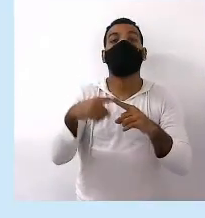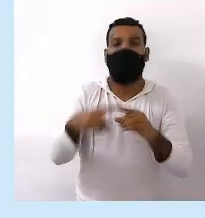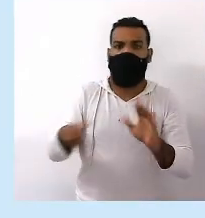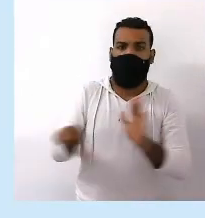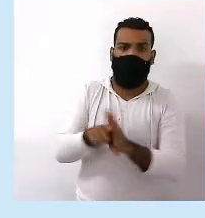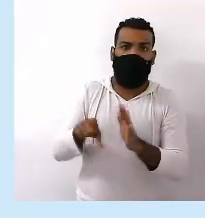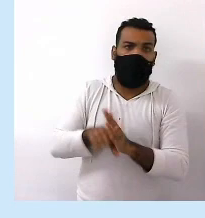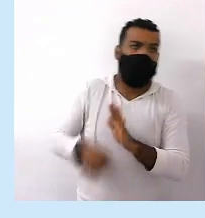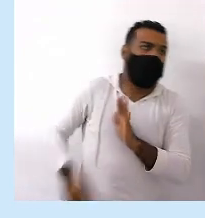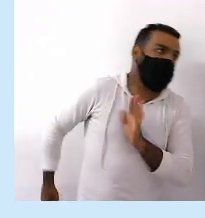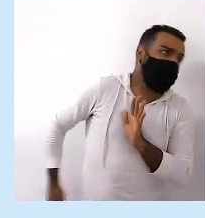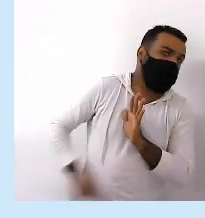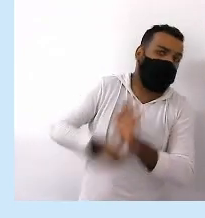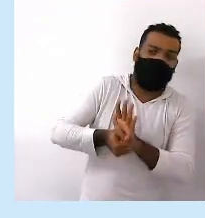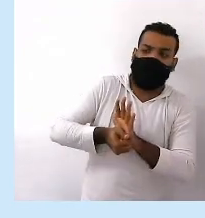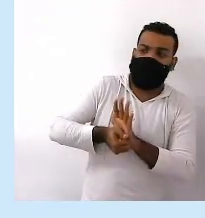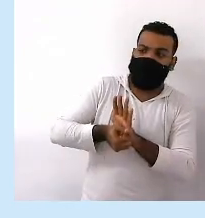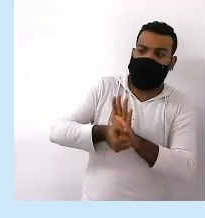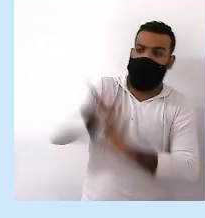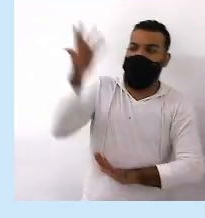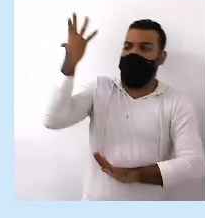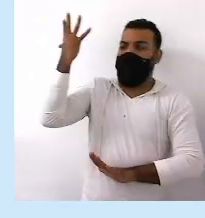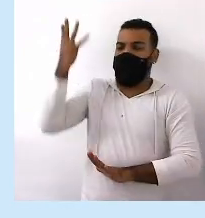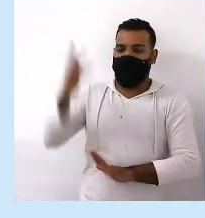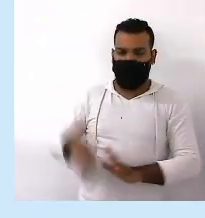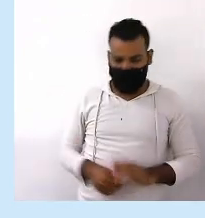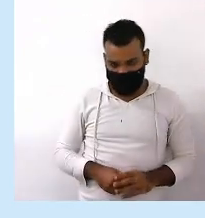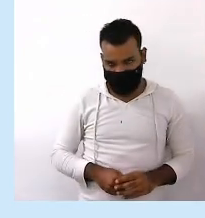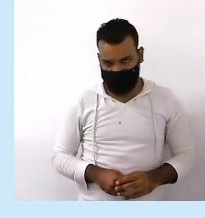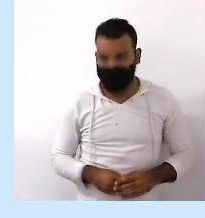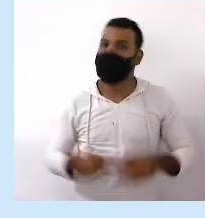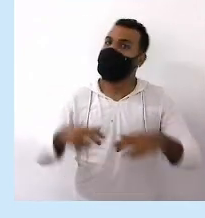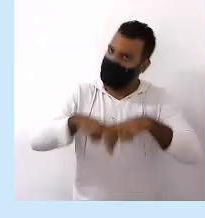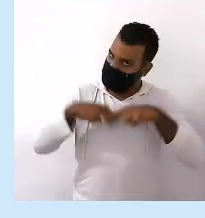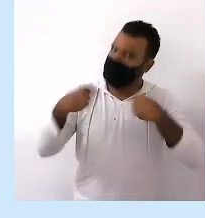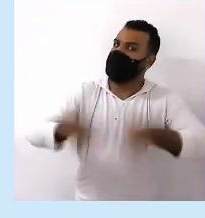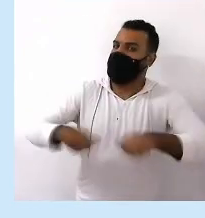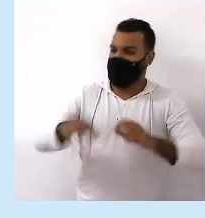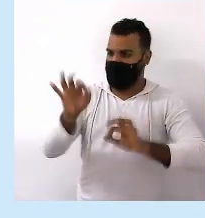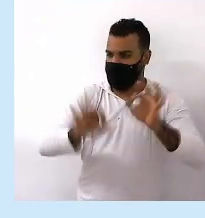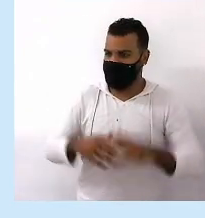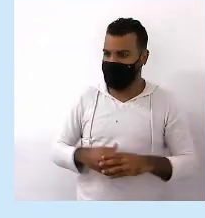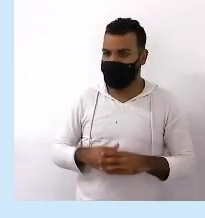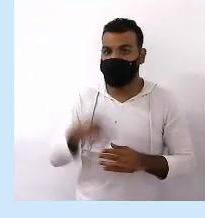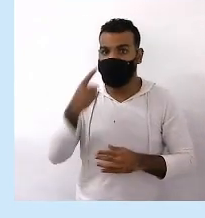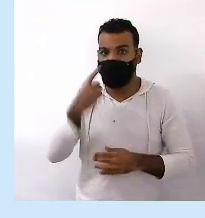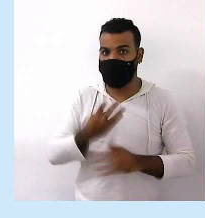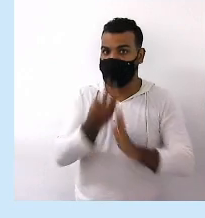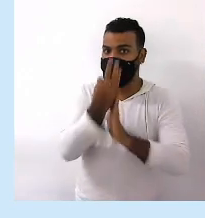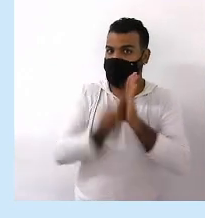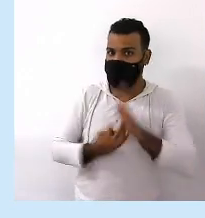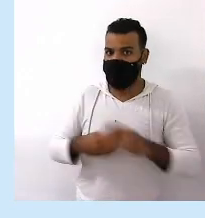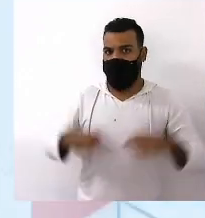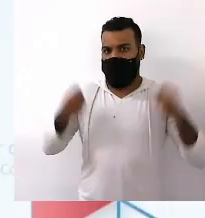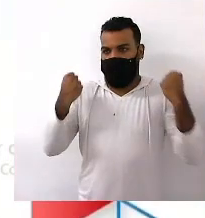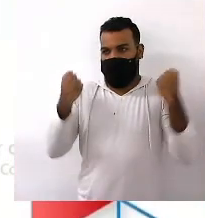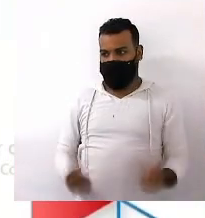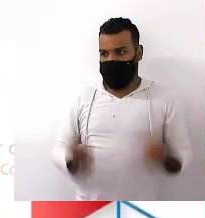artigos Por isso tem que ser tudo muito bem organizado Olha o tipo de texto Olha a linguagem utilizada Olha só